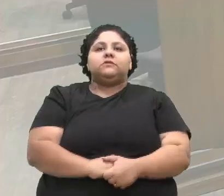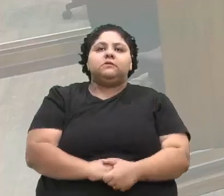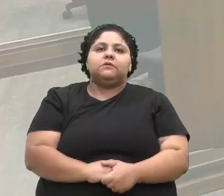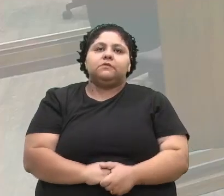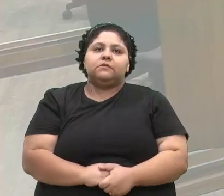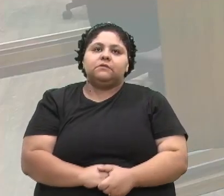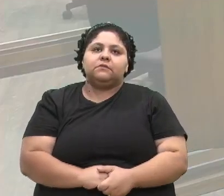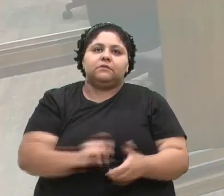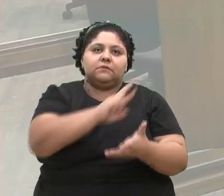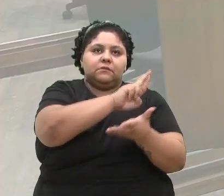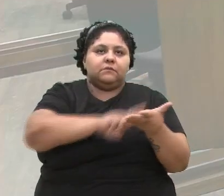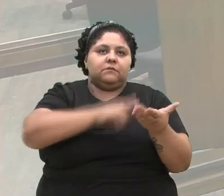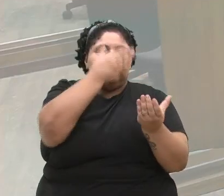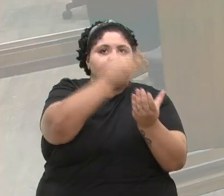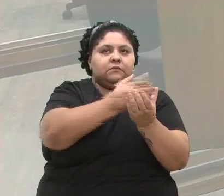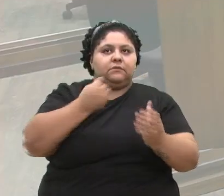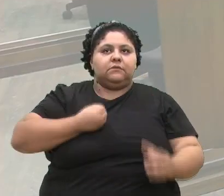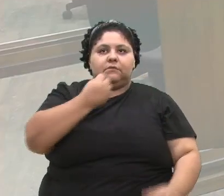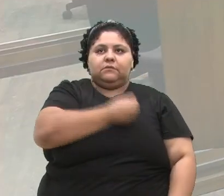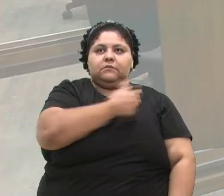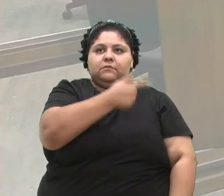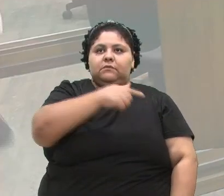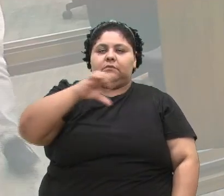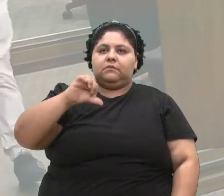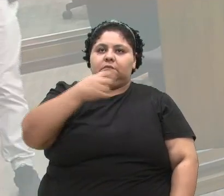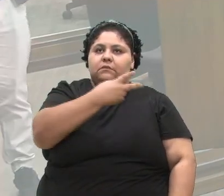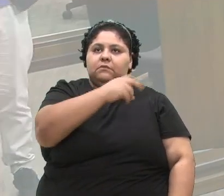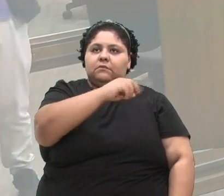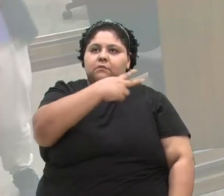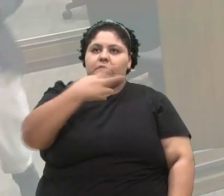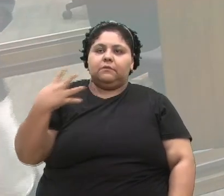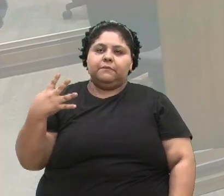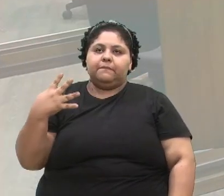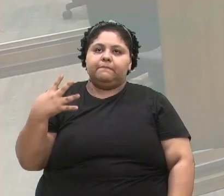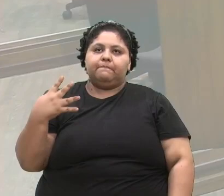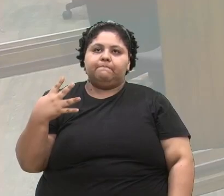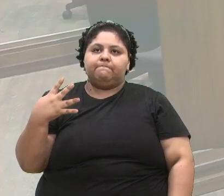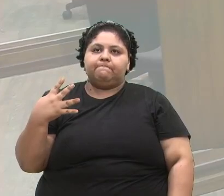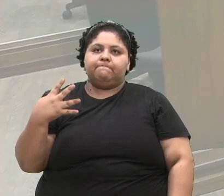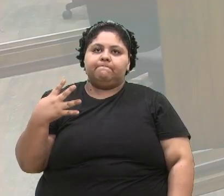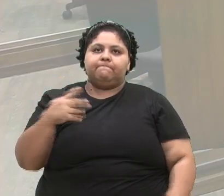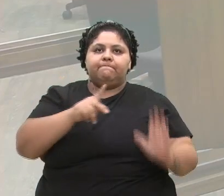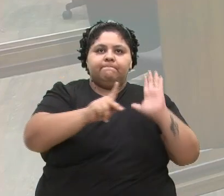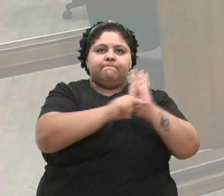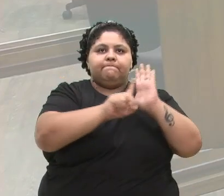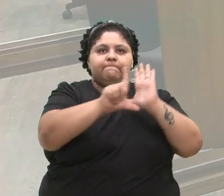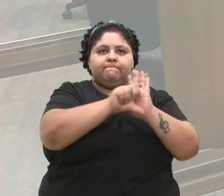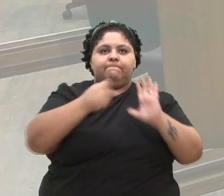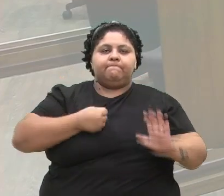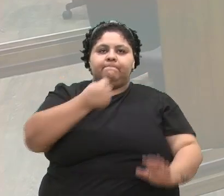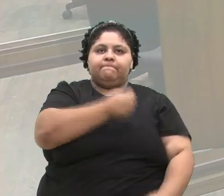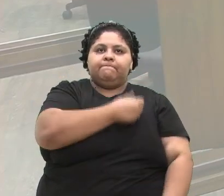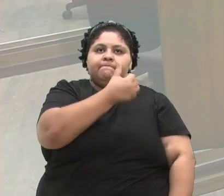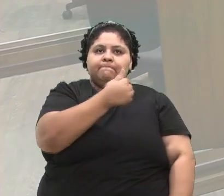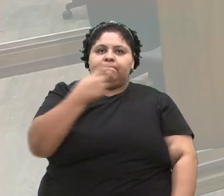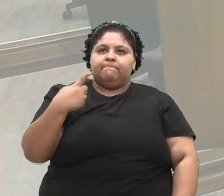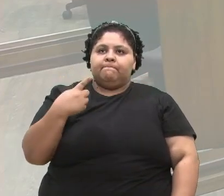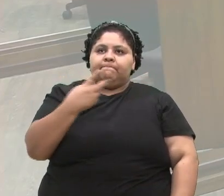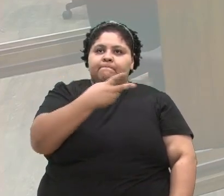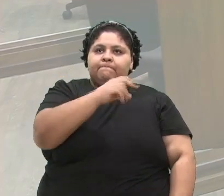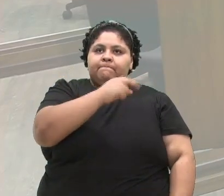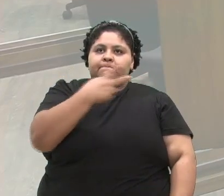Referente ao processo número 79-2024, projeto de lei número 61-2024,